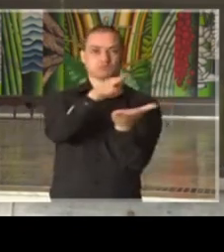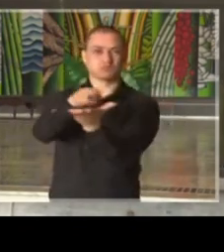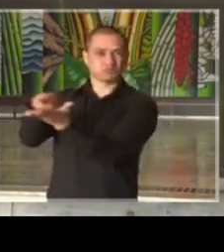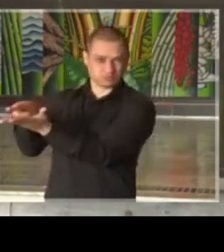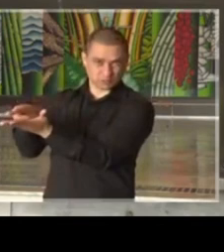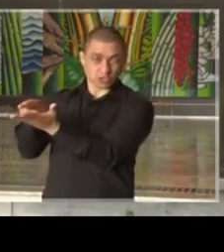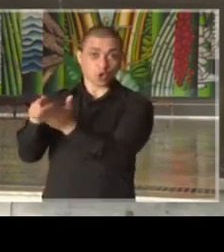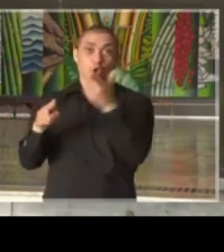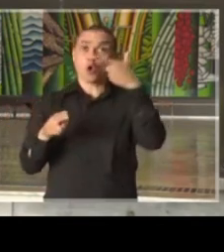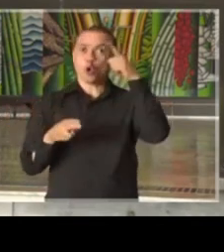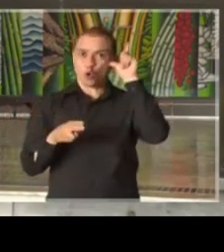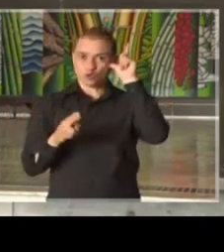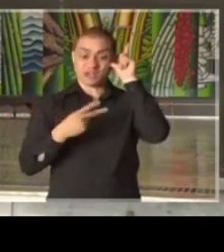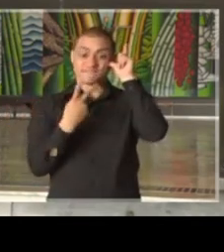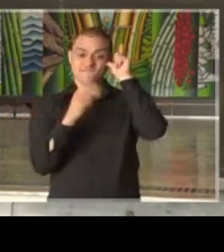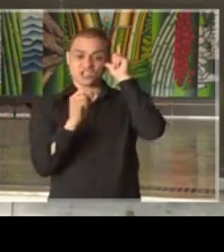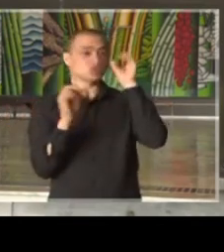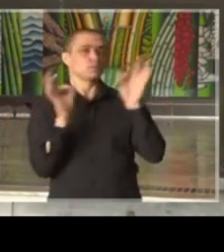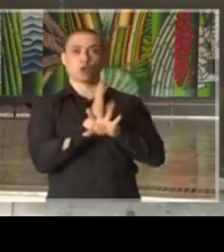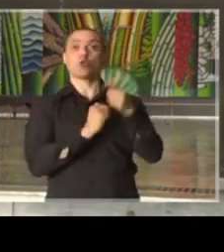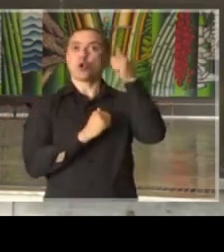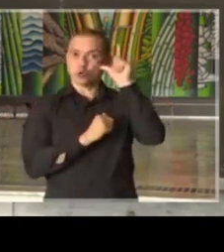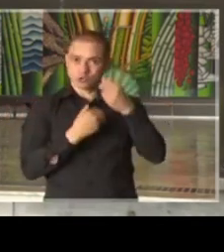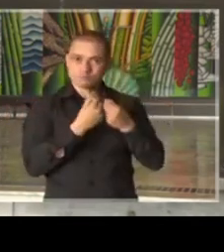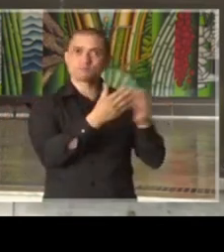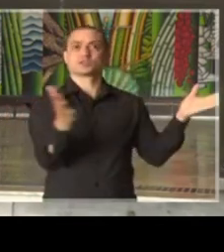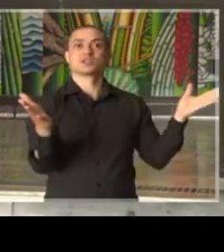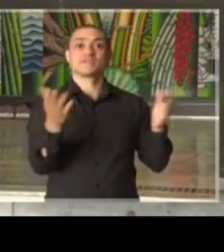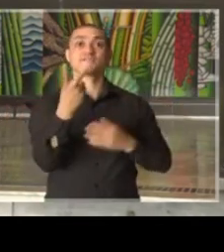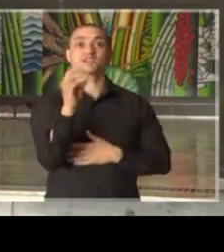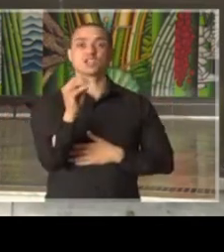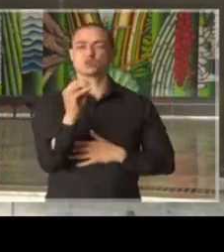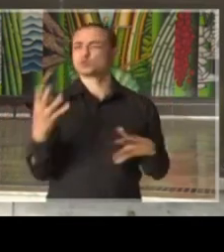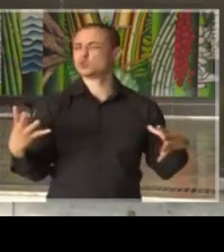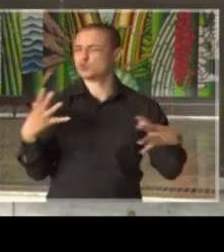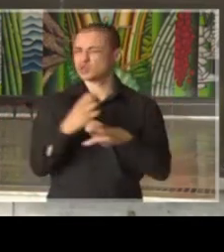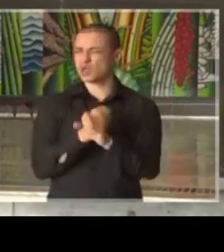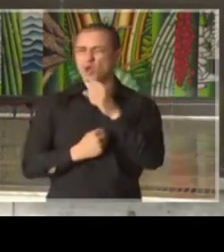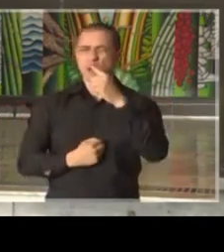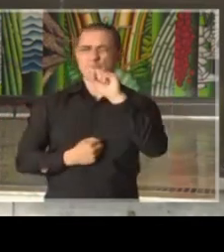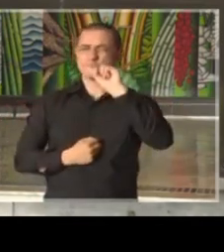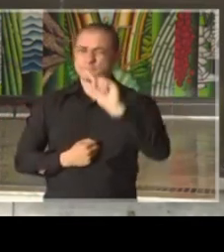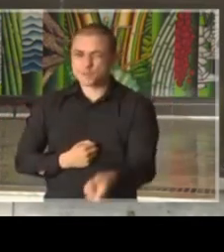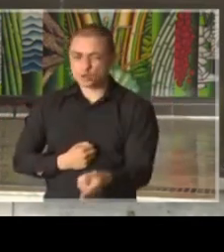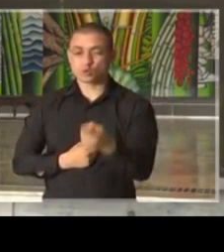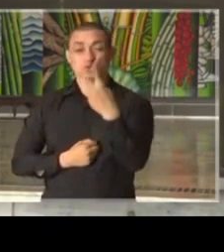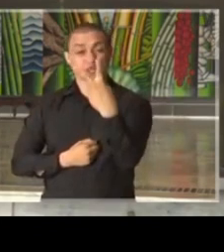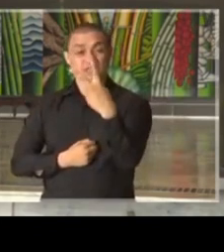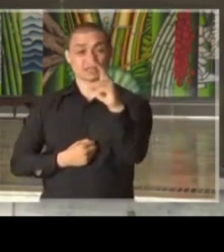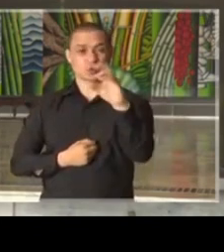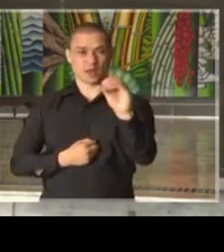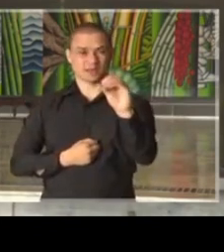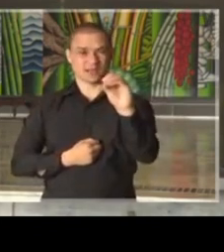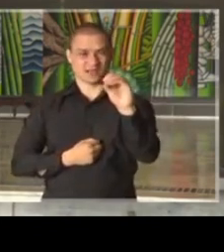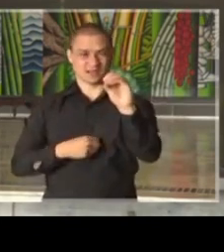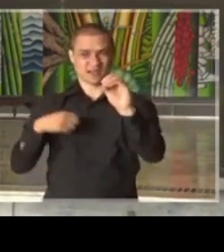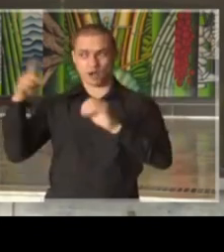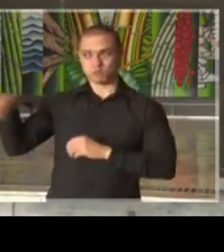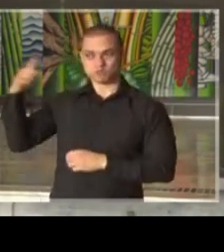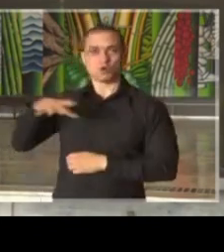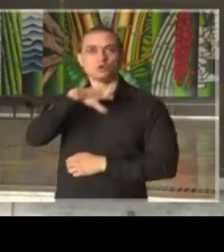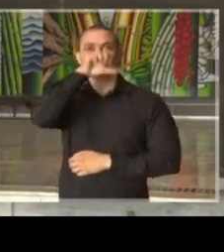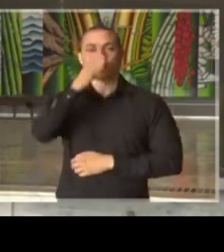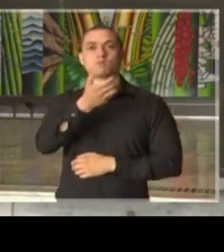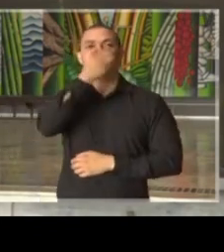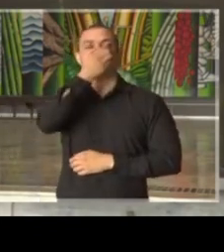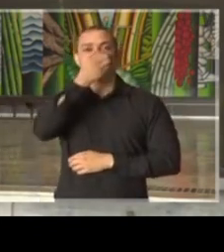entregamos os 20 primeiros leitos, são 1.250 respiradores que nós temos na cidade